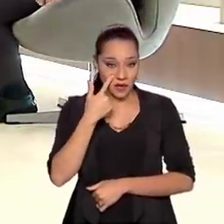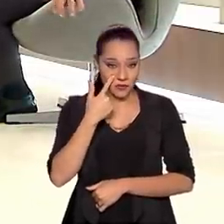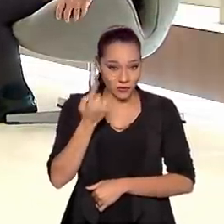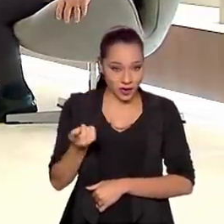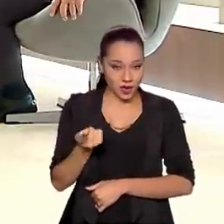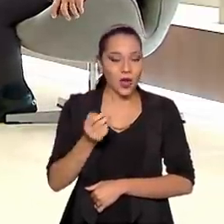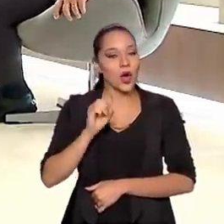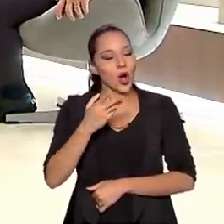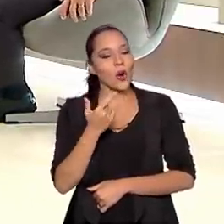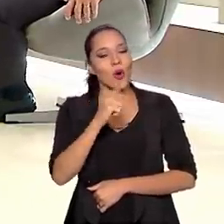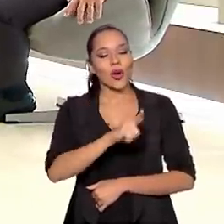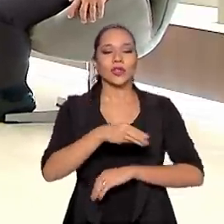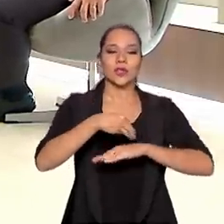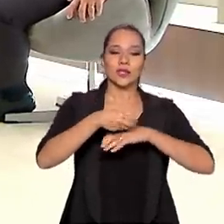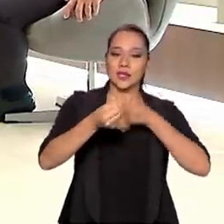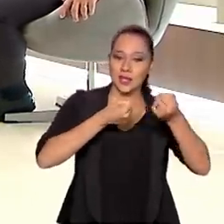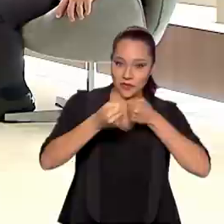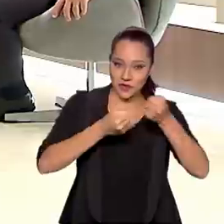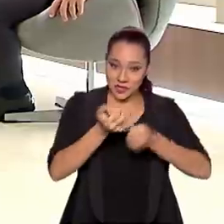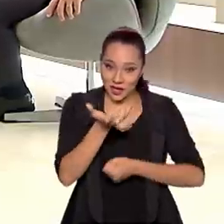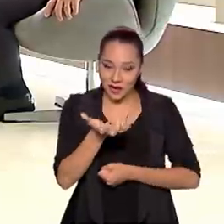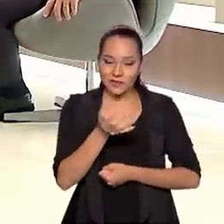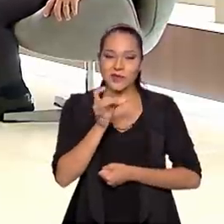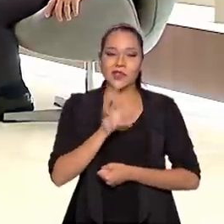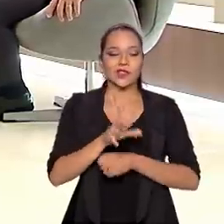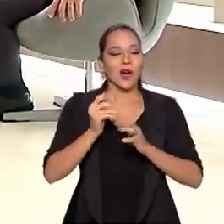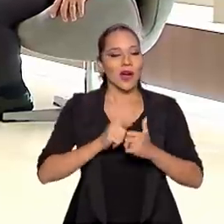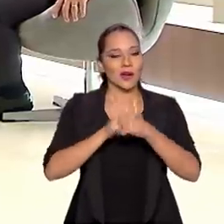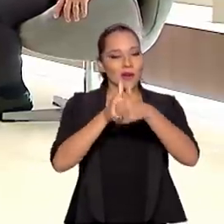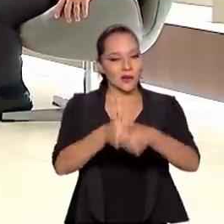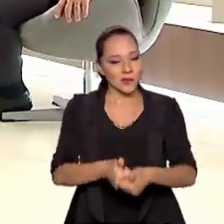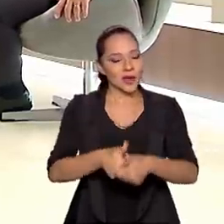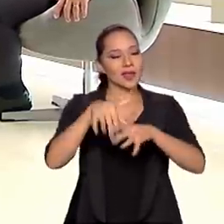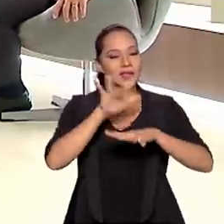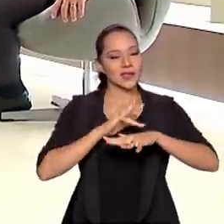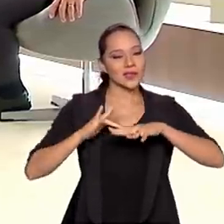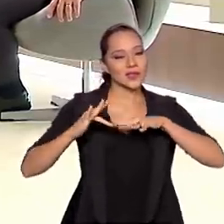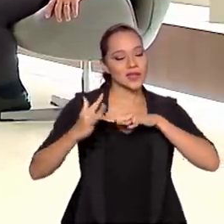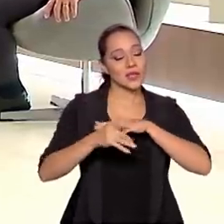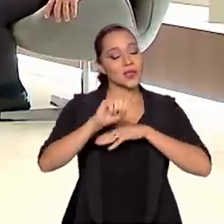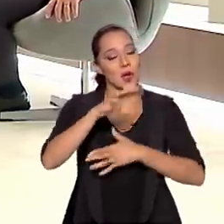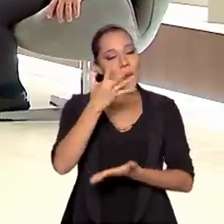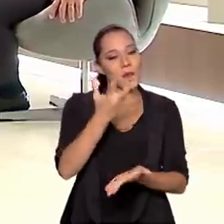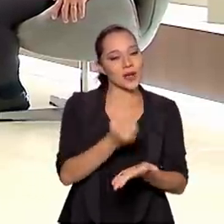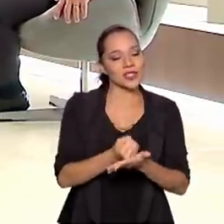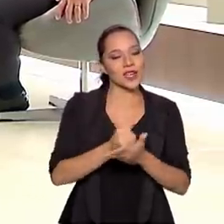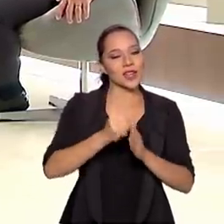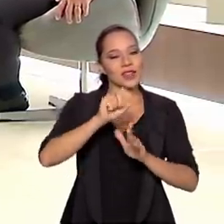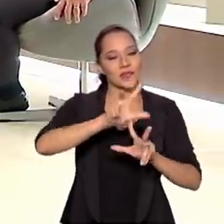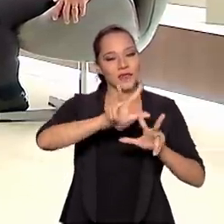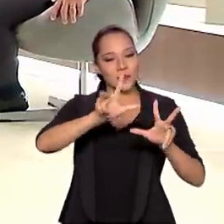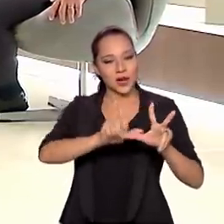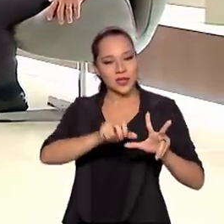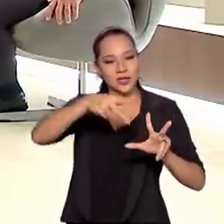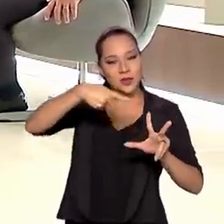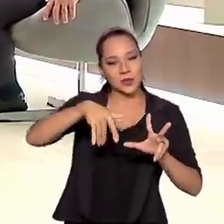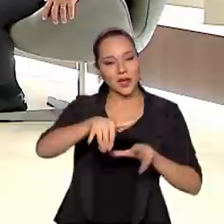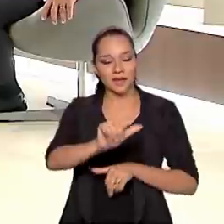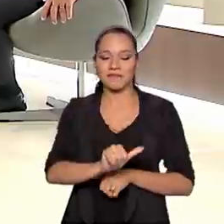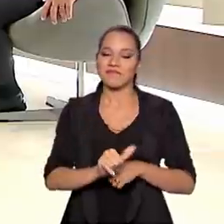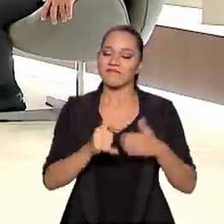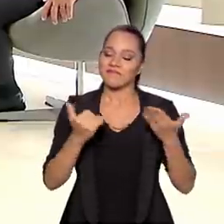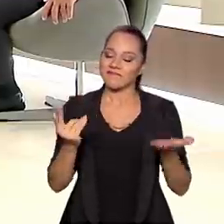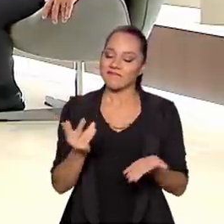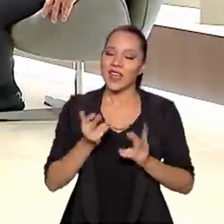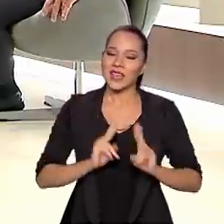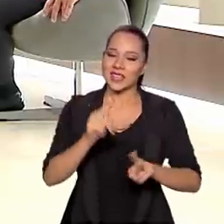esta ou outras entrevistas, é só acompanhar as nossas redes sociais ou baixar o TV Brasil Play. E o Brasil continua